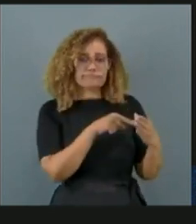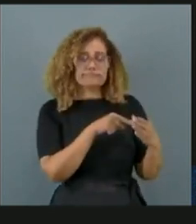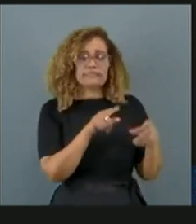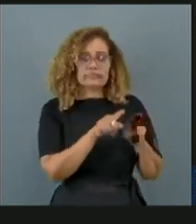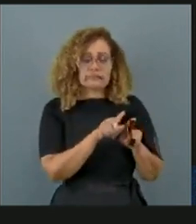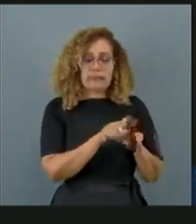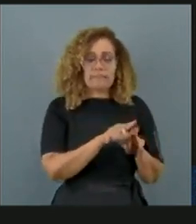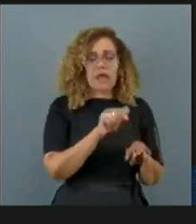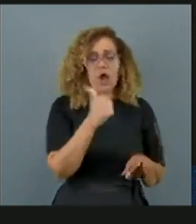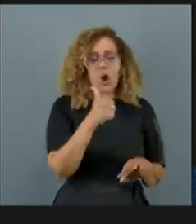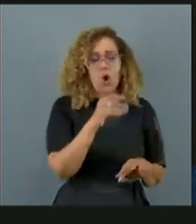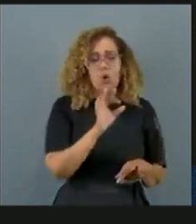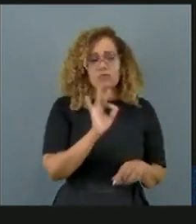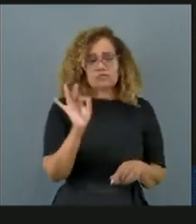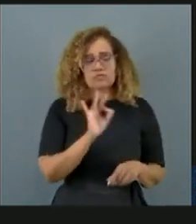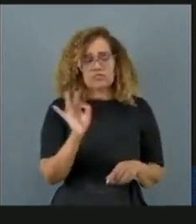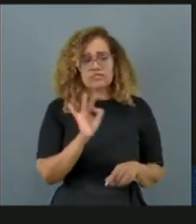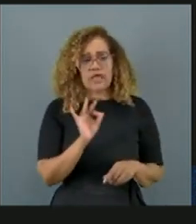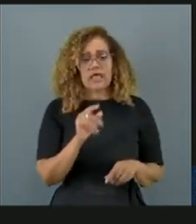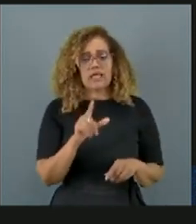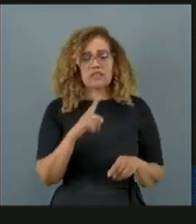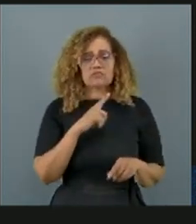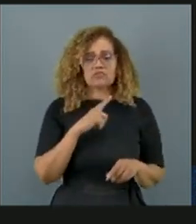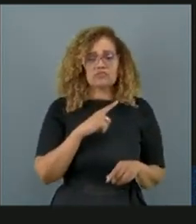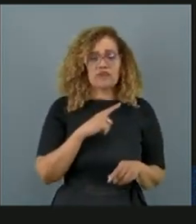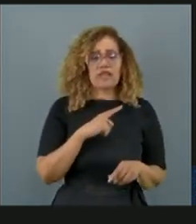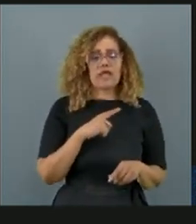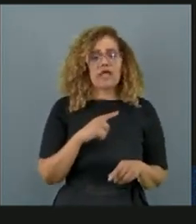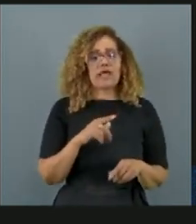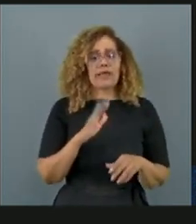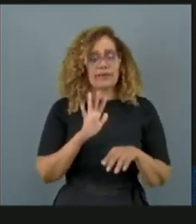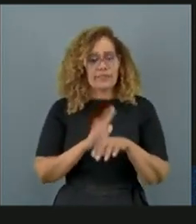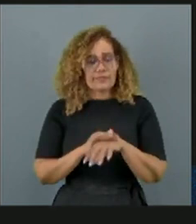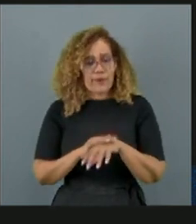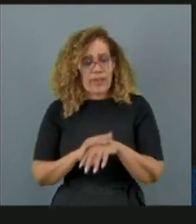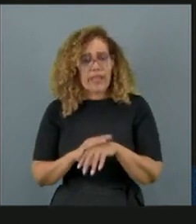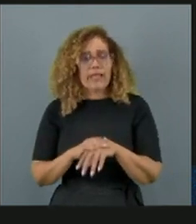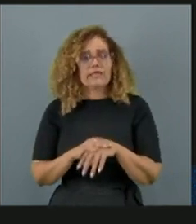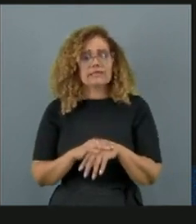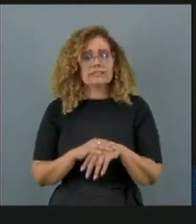também de esquizofrenia, 9, 10, 11% também de...